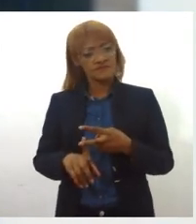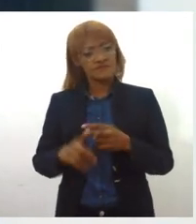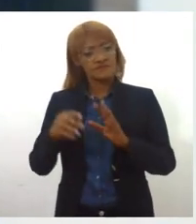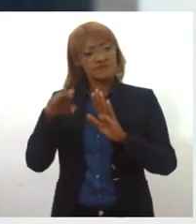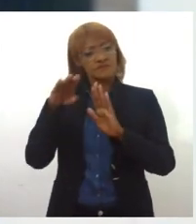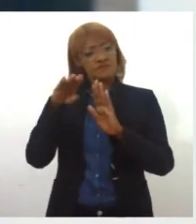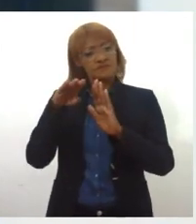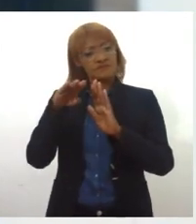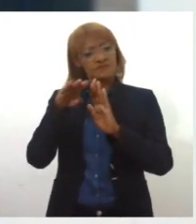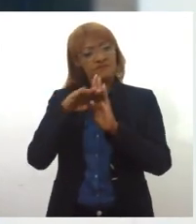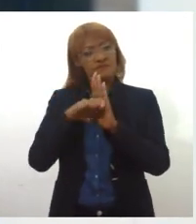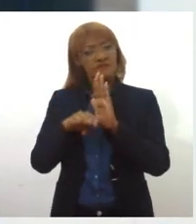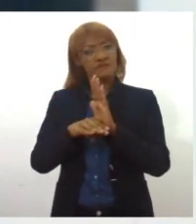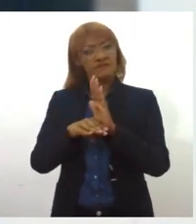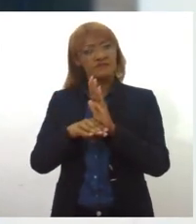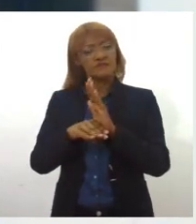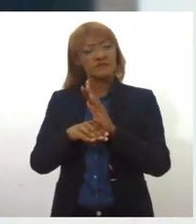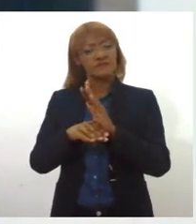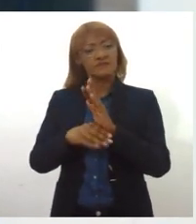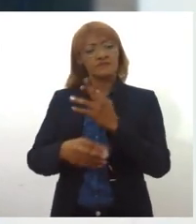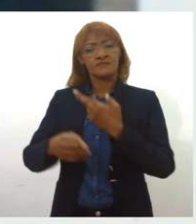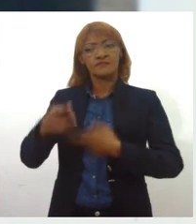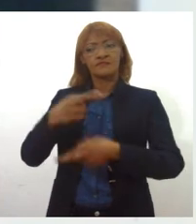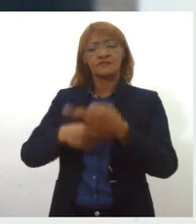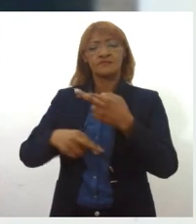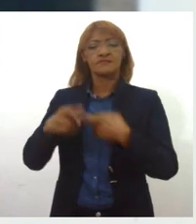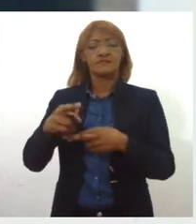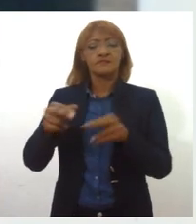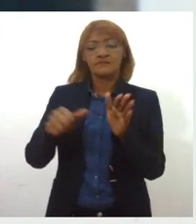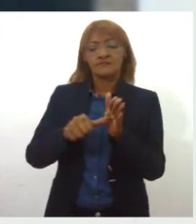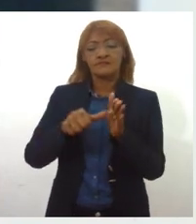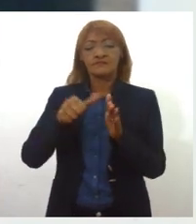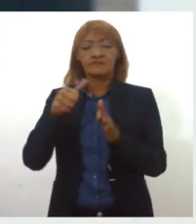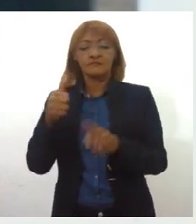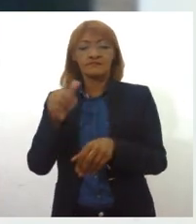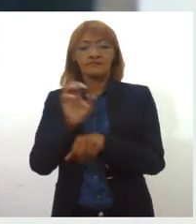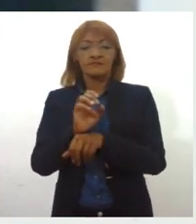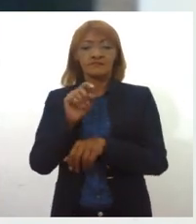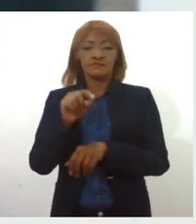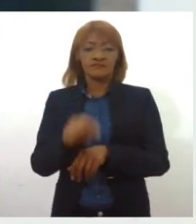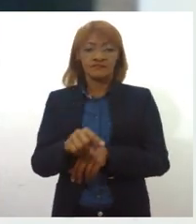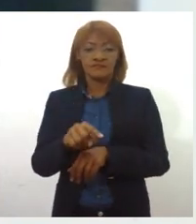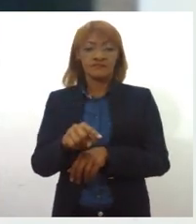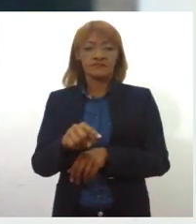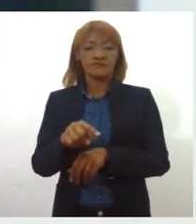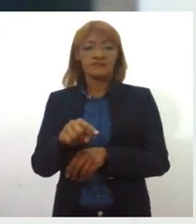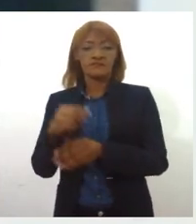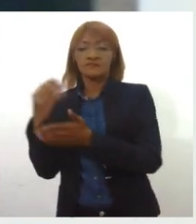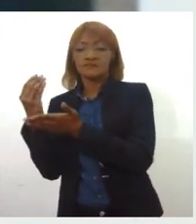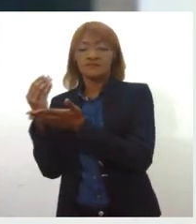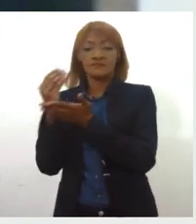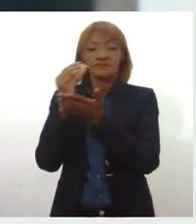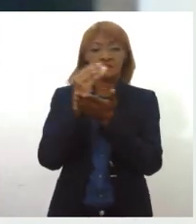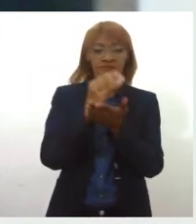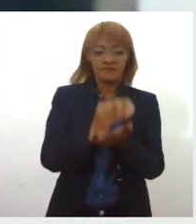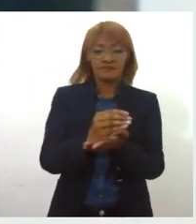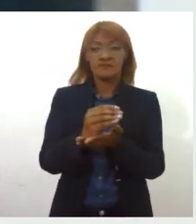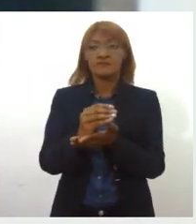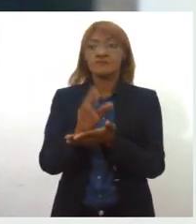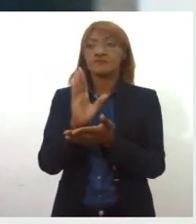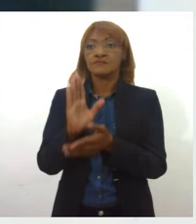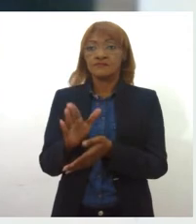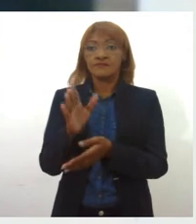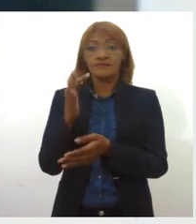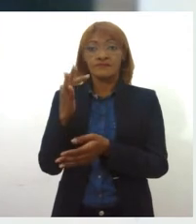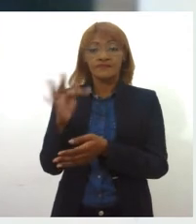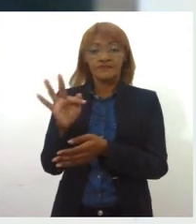Seleções, que é, pela primeira vez, o governo do Estado repassa diretamente o recurso financeiro para a federação, e